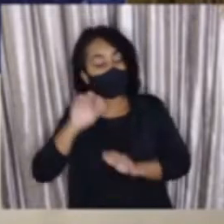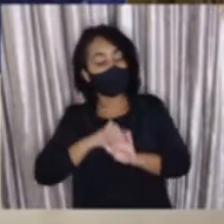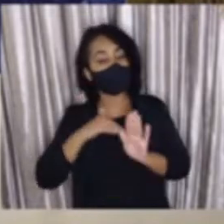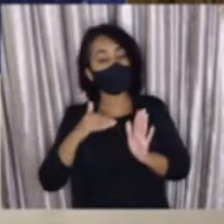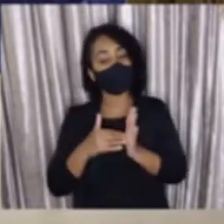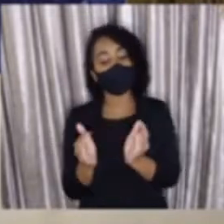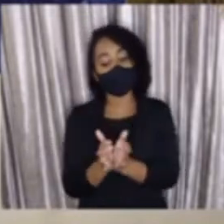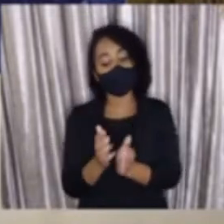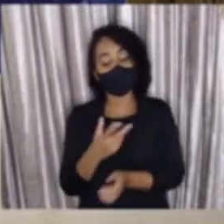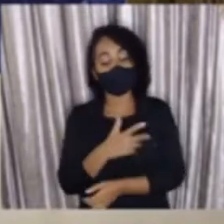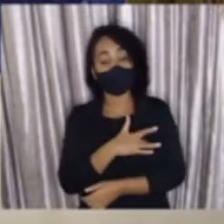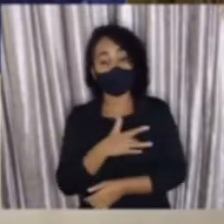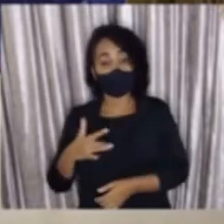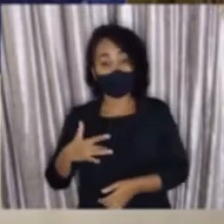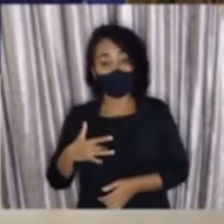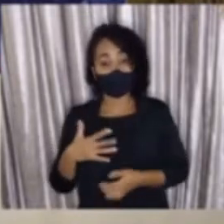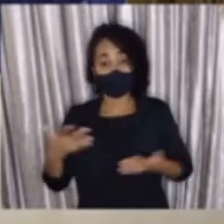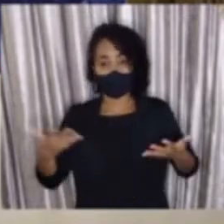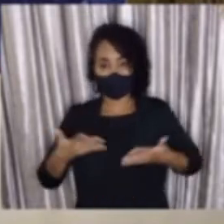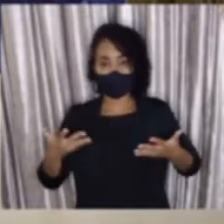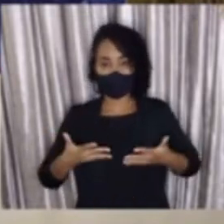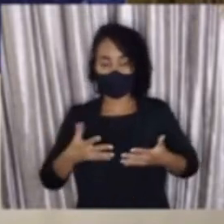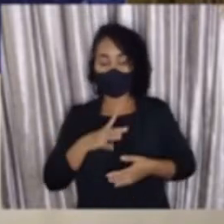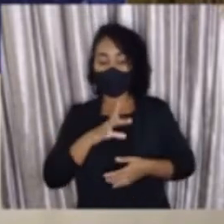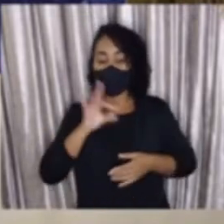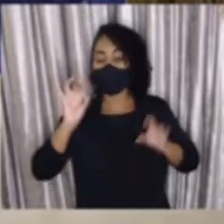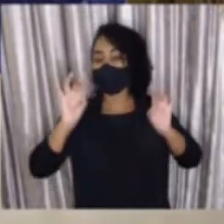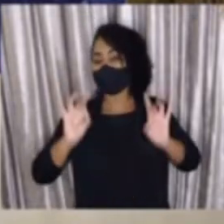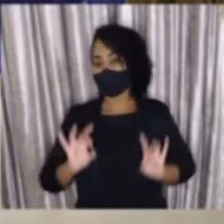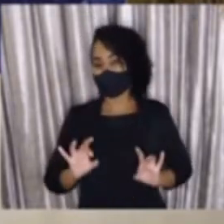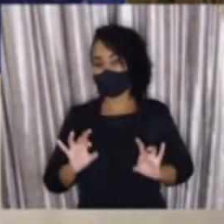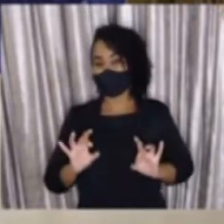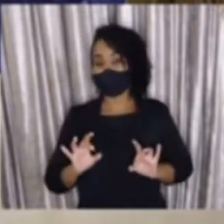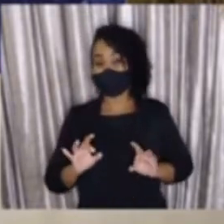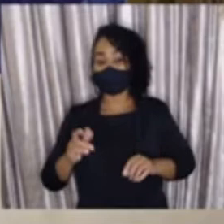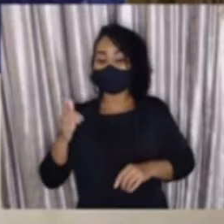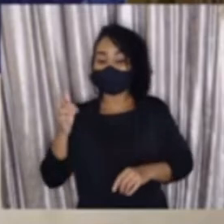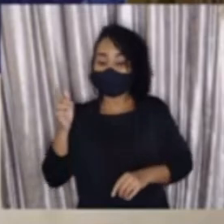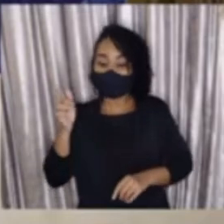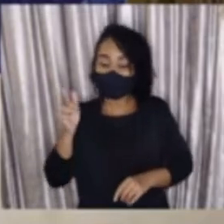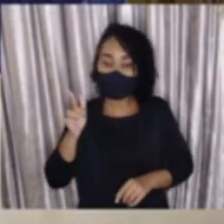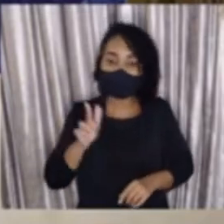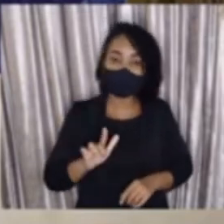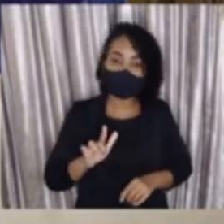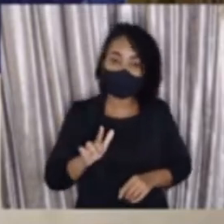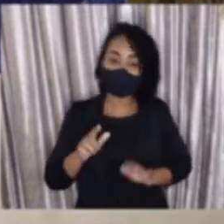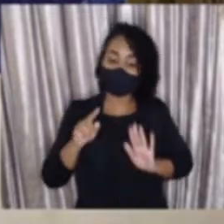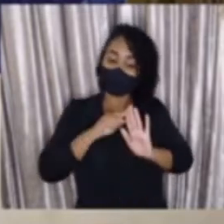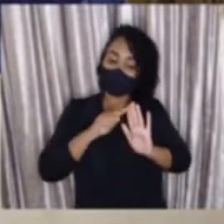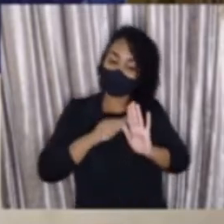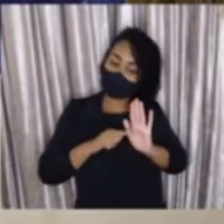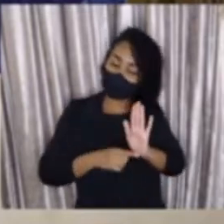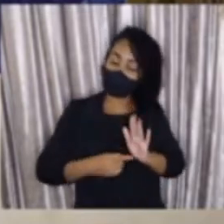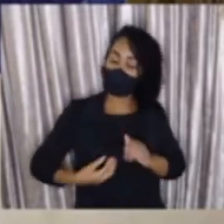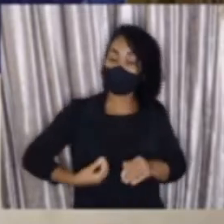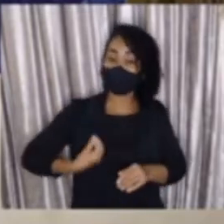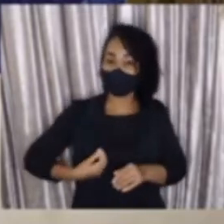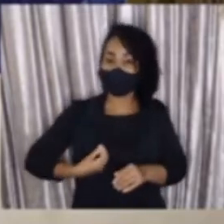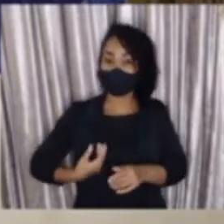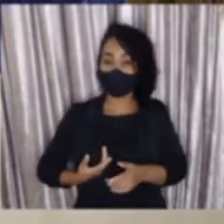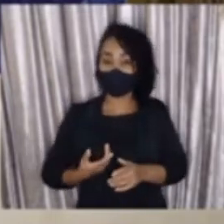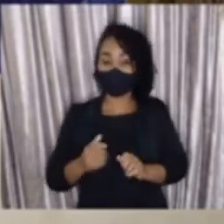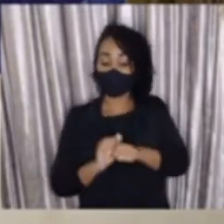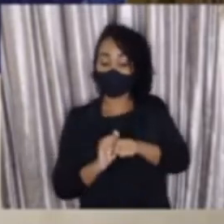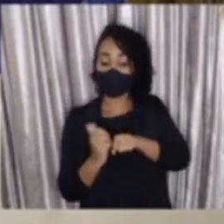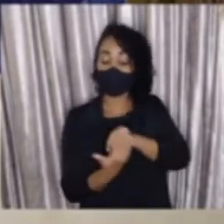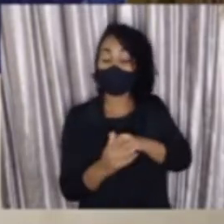toda a equipe de saúde. E dizer que hoje a gente está num dia muito especial, né? De mais um avanço no nosso plano de convivência com a Covid